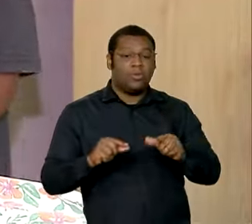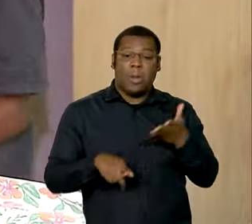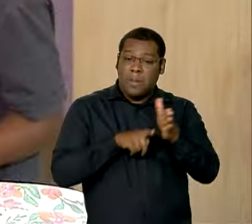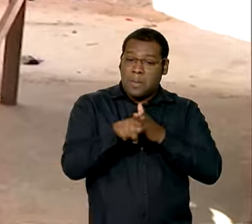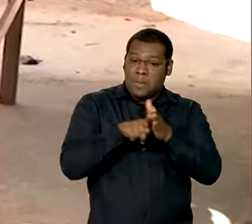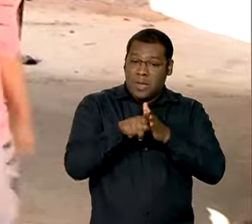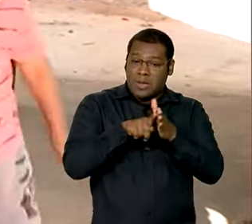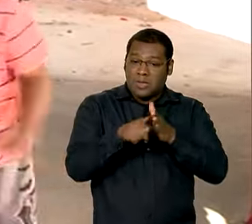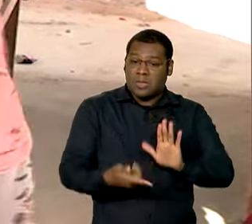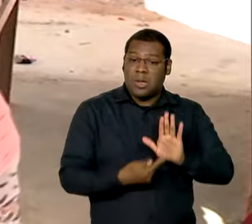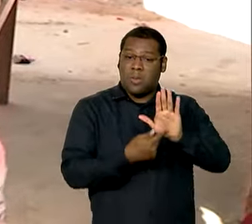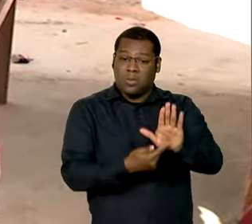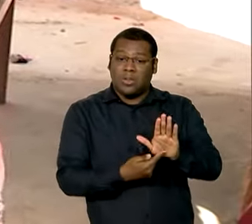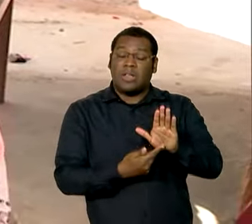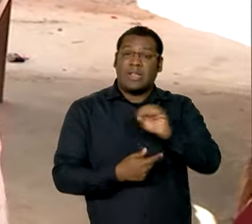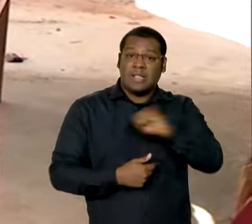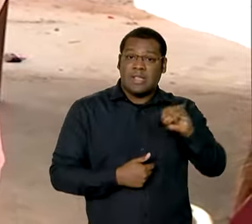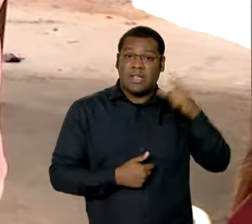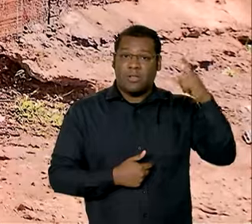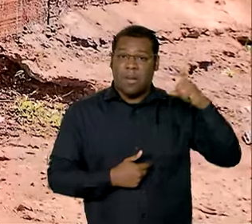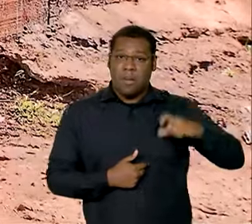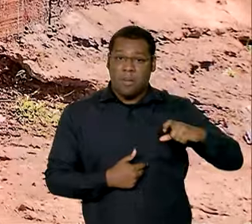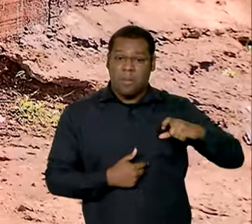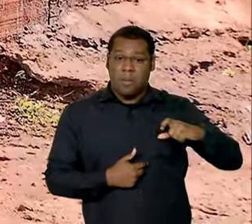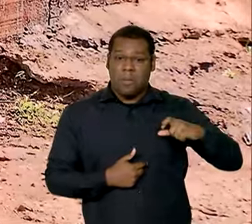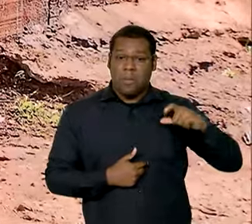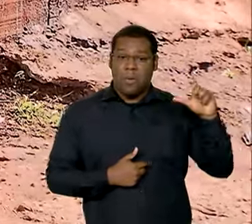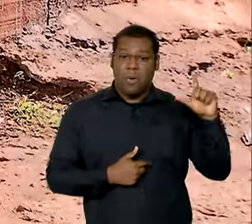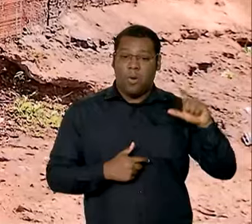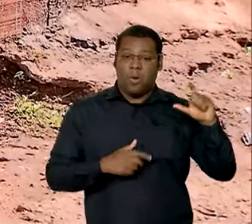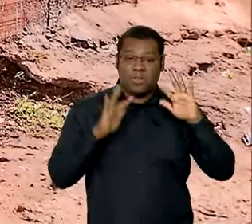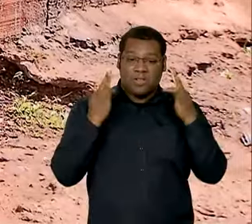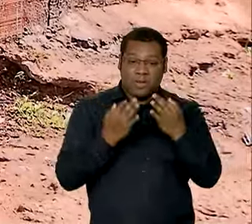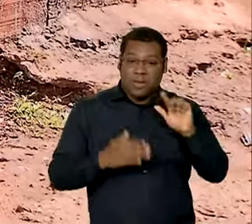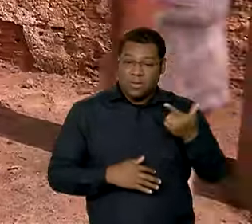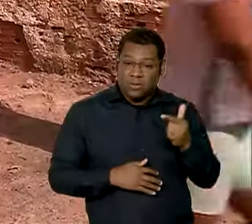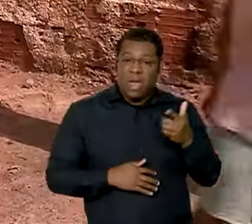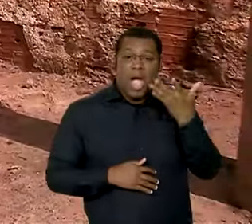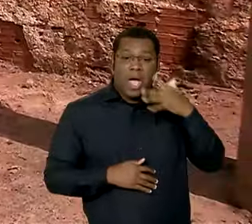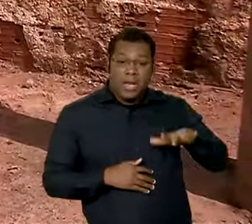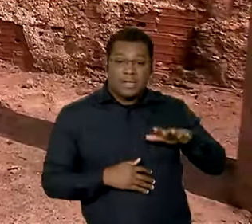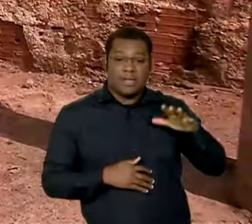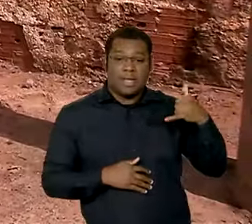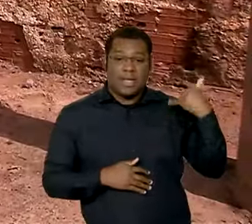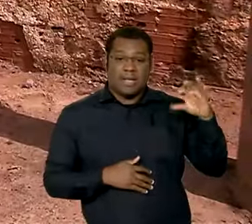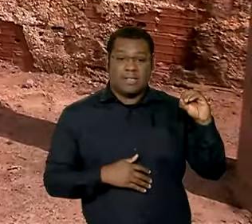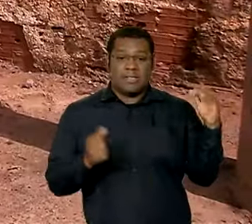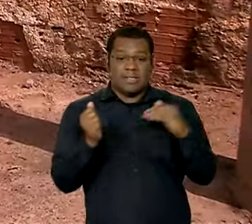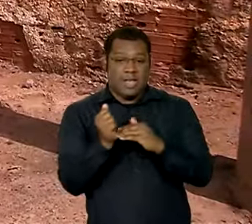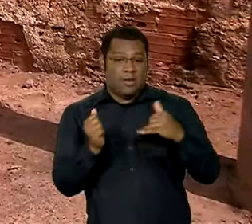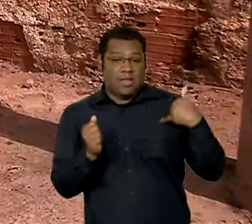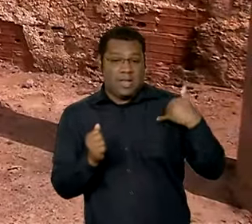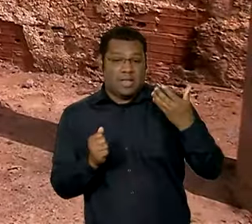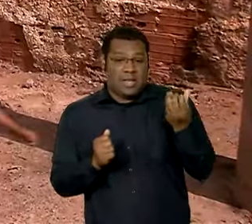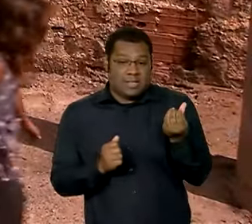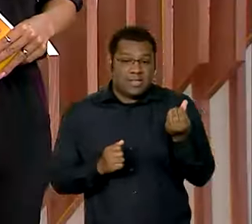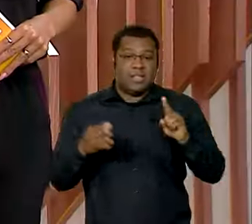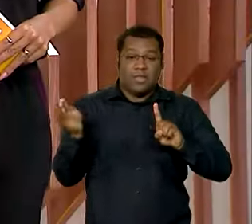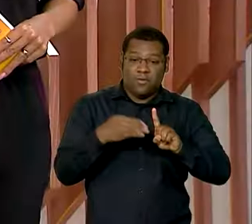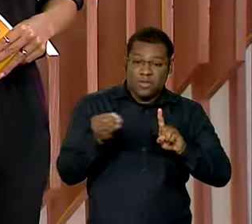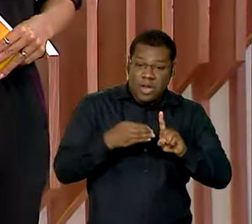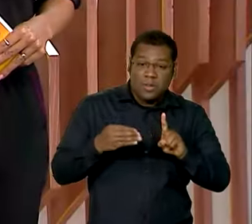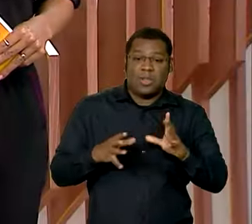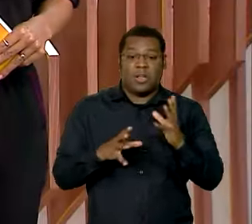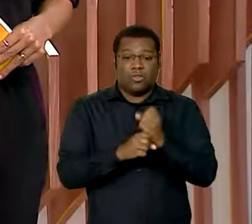pesquisa mostra que sem o programa, 8 milhões de crianças de 0 a 6 anos estariam em situação de vulnerabilidade.